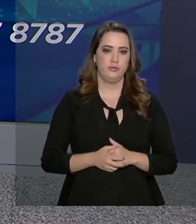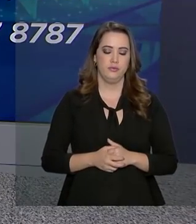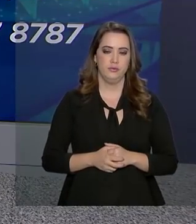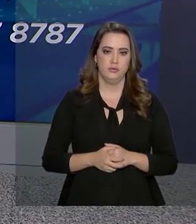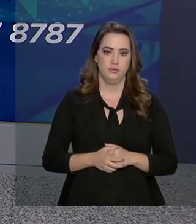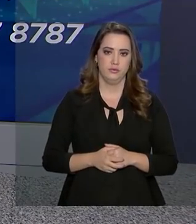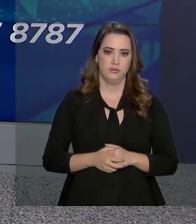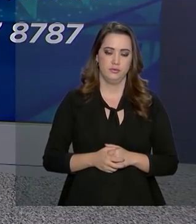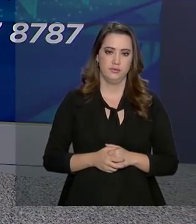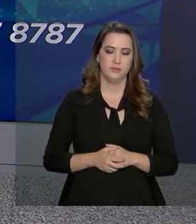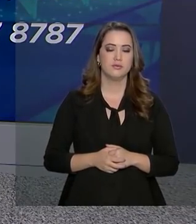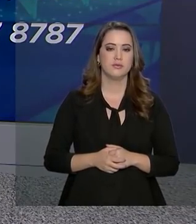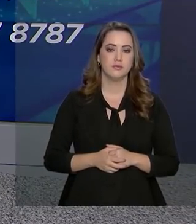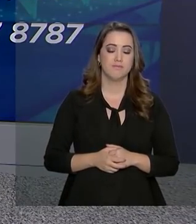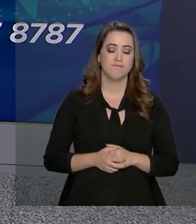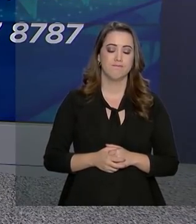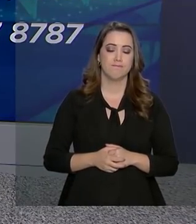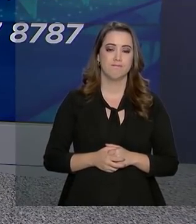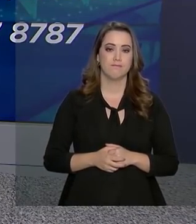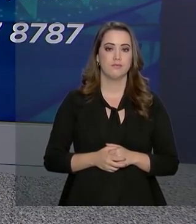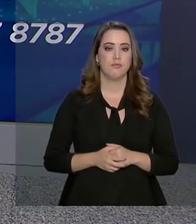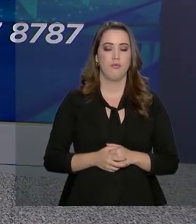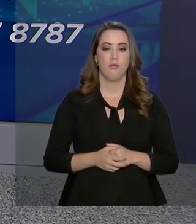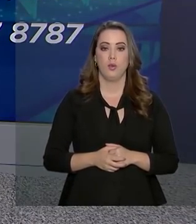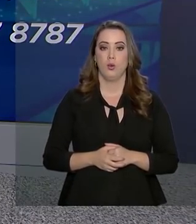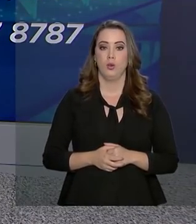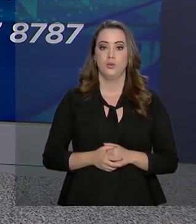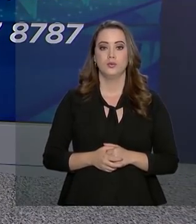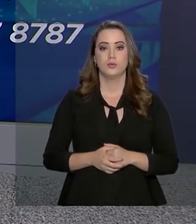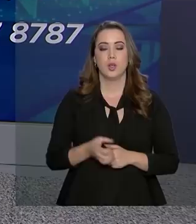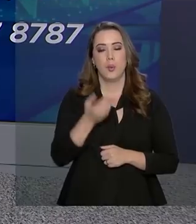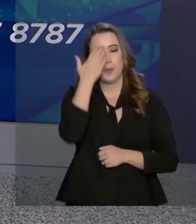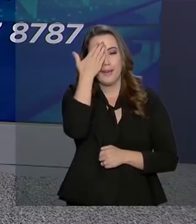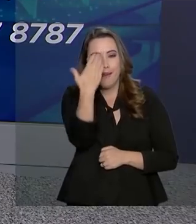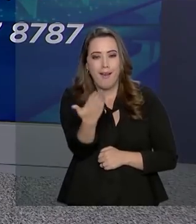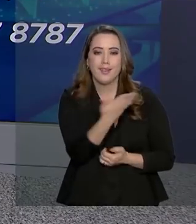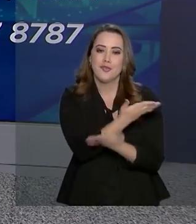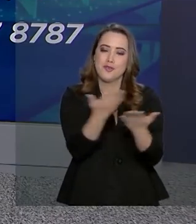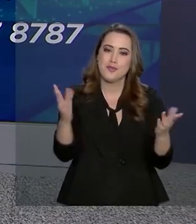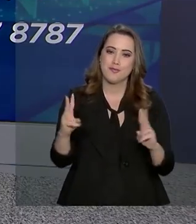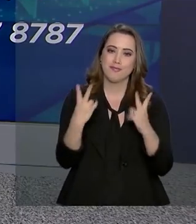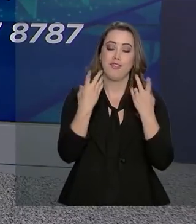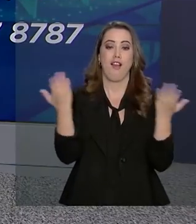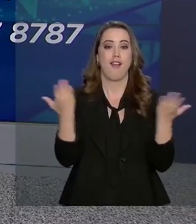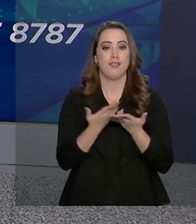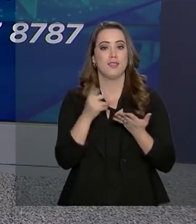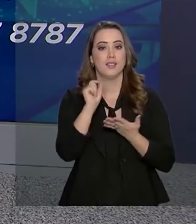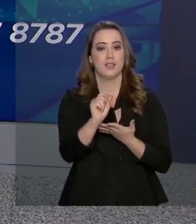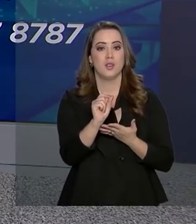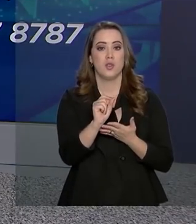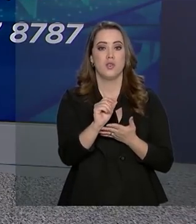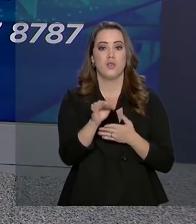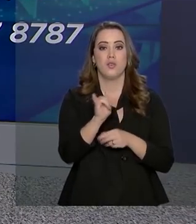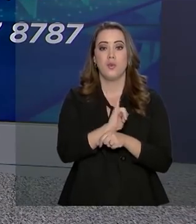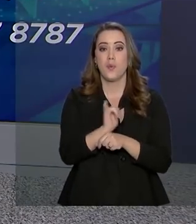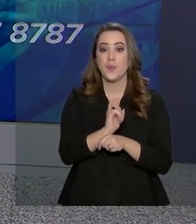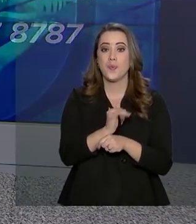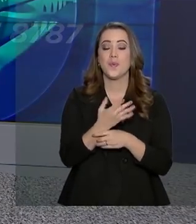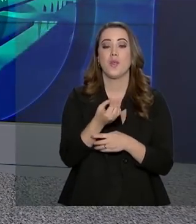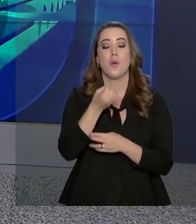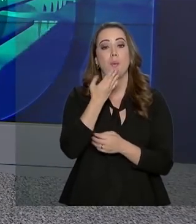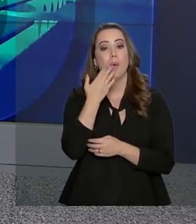-678787. Muito obrigada a você que nos acompanha nesse momento pelo YouTube.